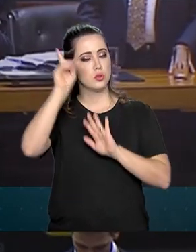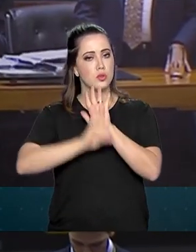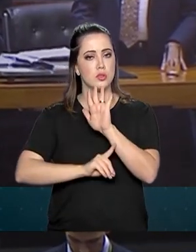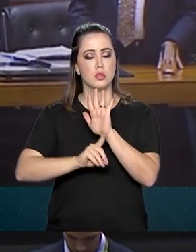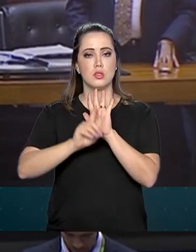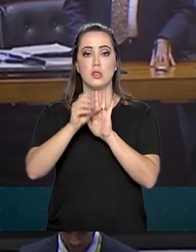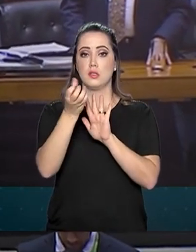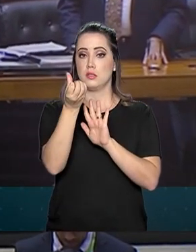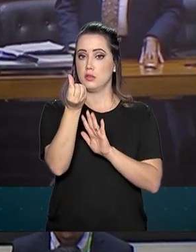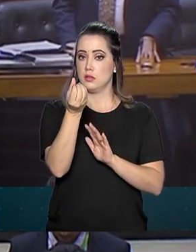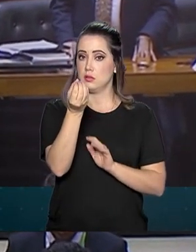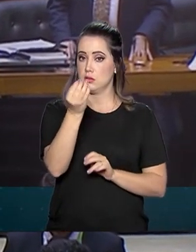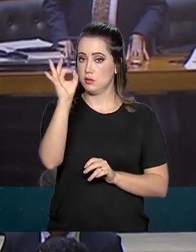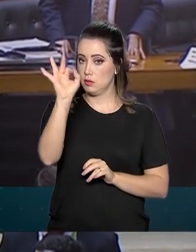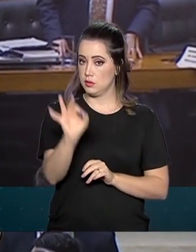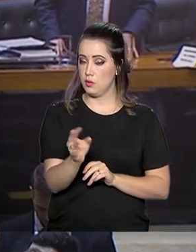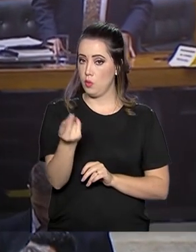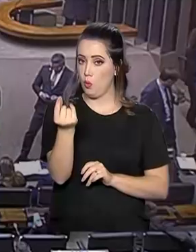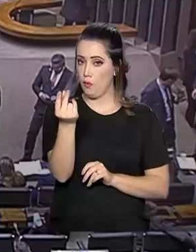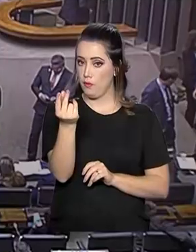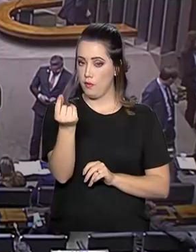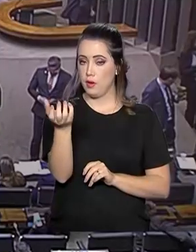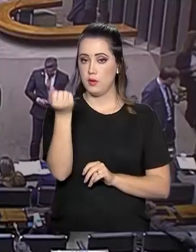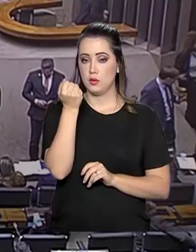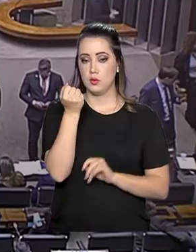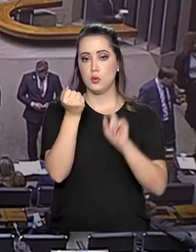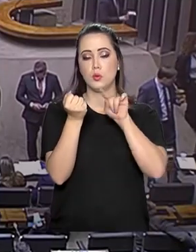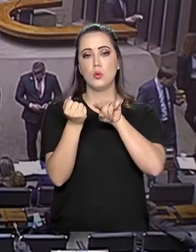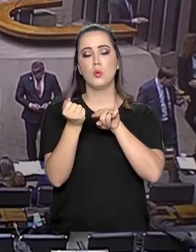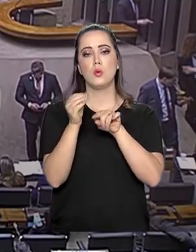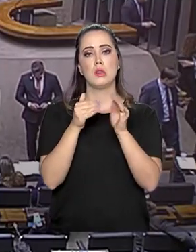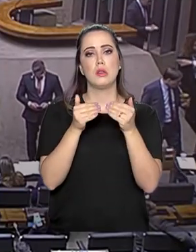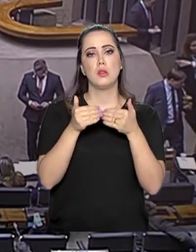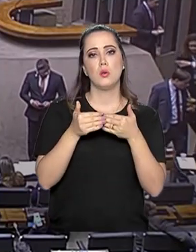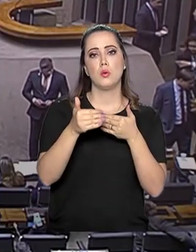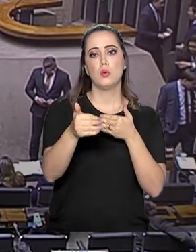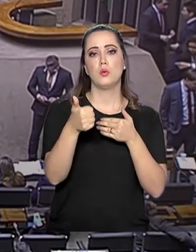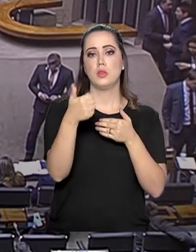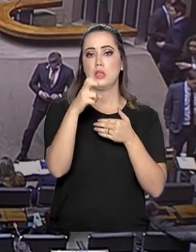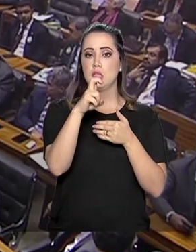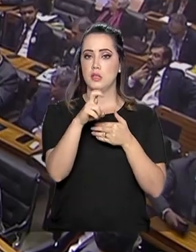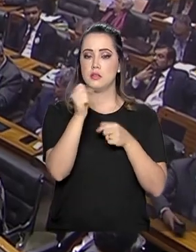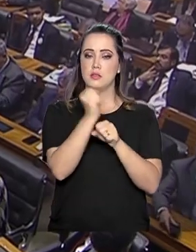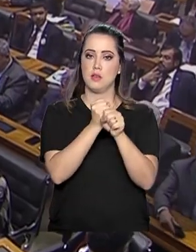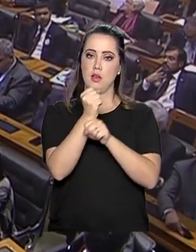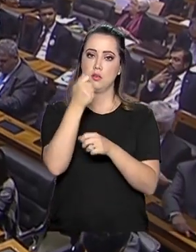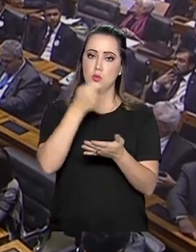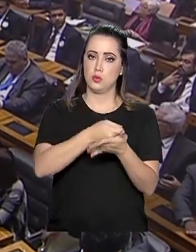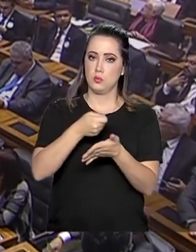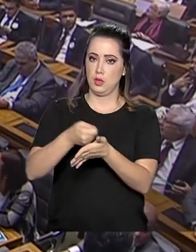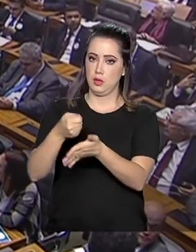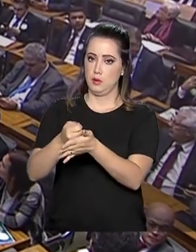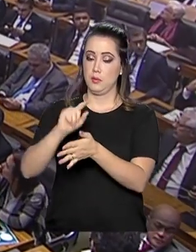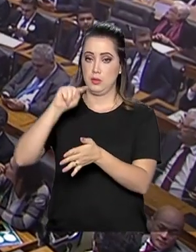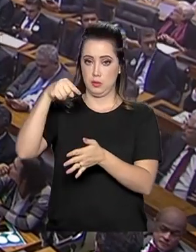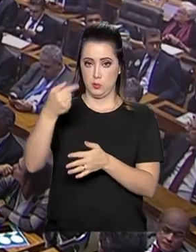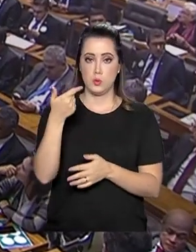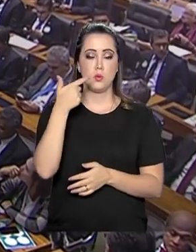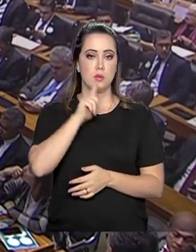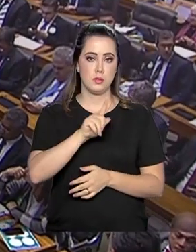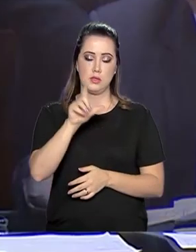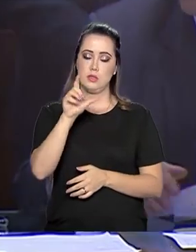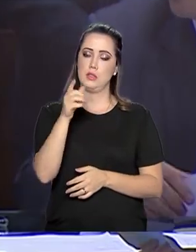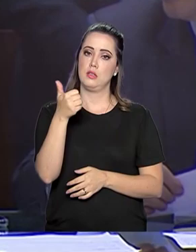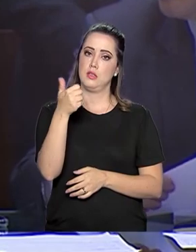a 60% do valor do benefício a partir dos 15 anos de contribuição. Ao atingir esse requisito,